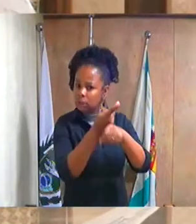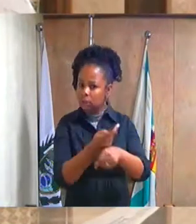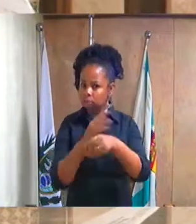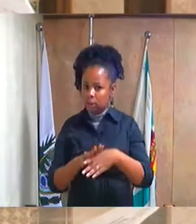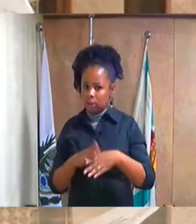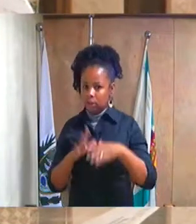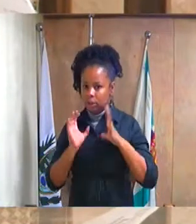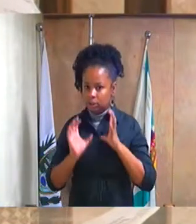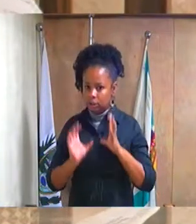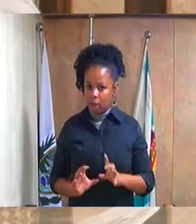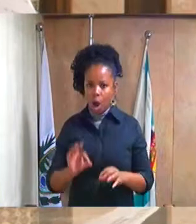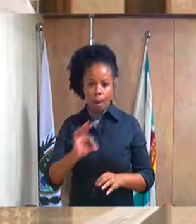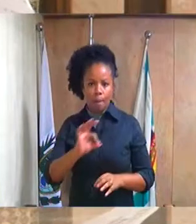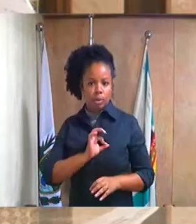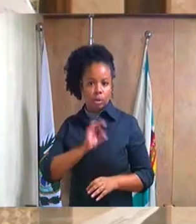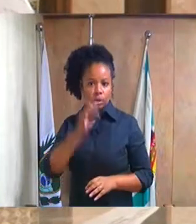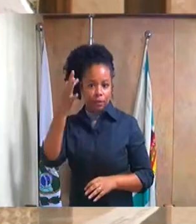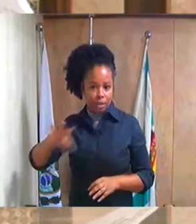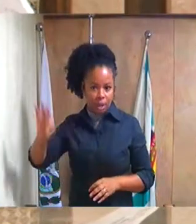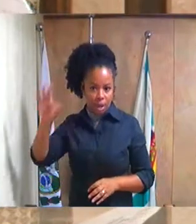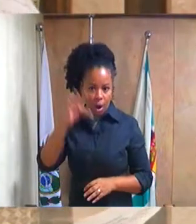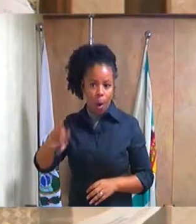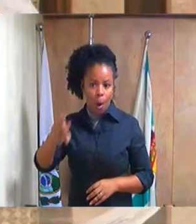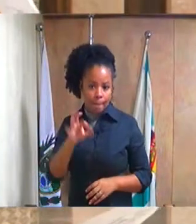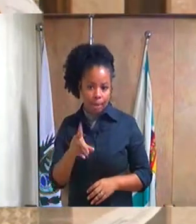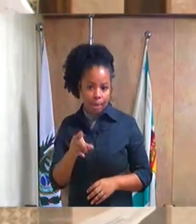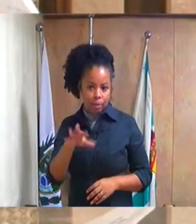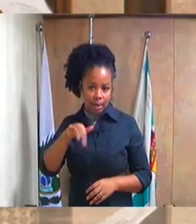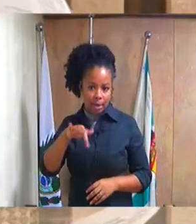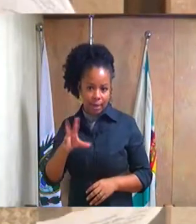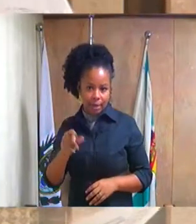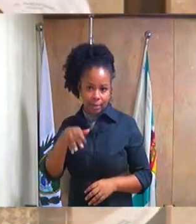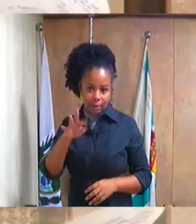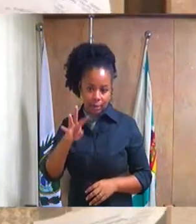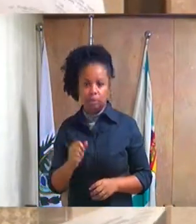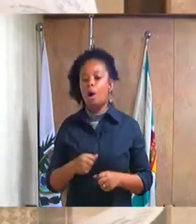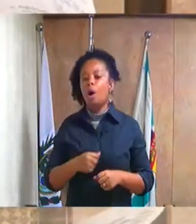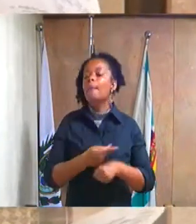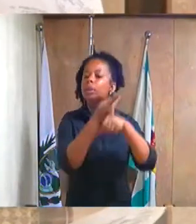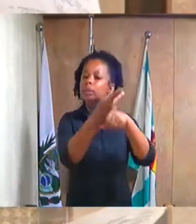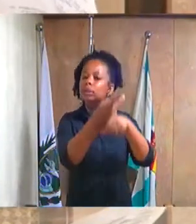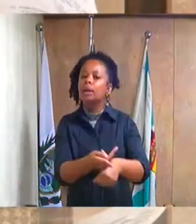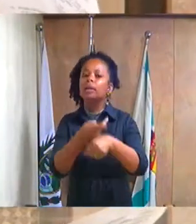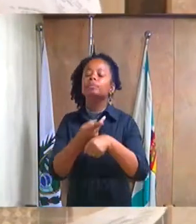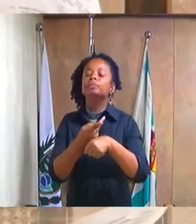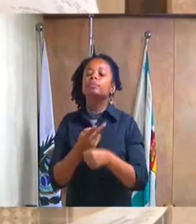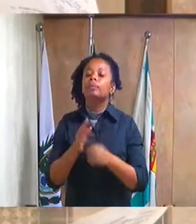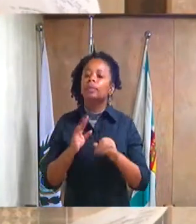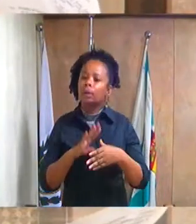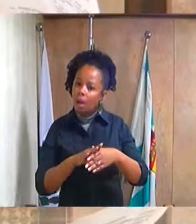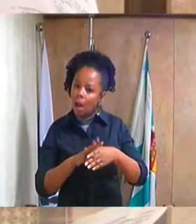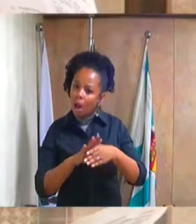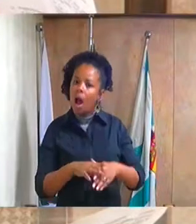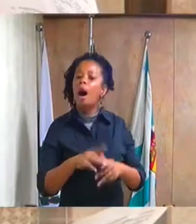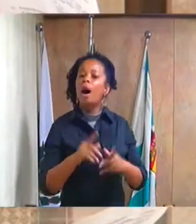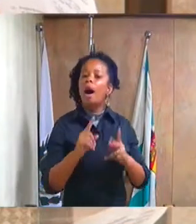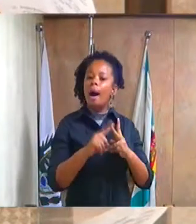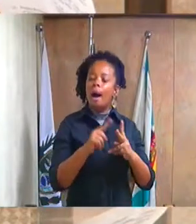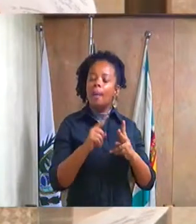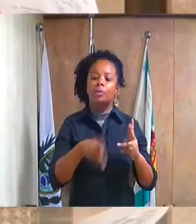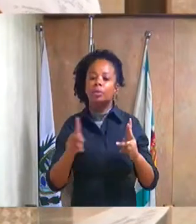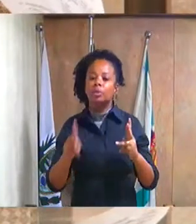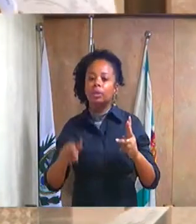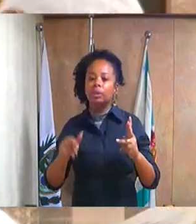agente de polícia federal Pedro Carlos de Faria Neto, a medalha a bravura Duque Caxias, à ilustríssima professora Lidiane Guerra Martins